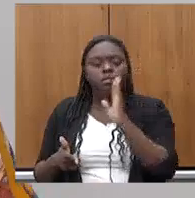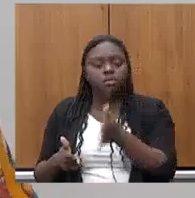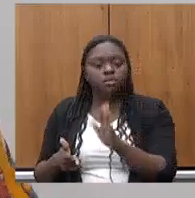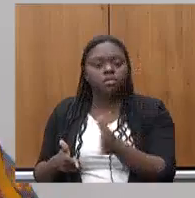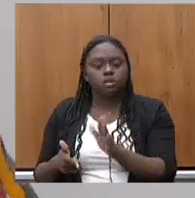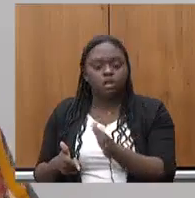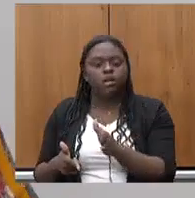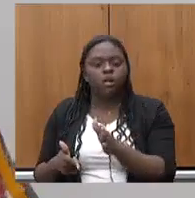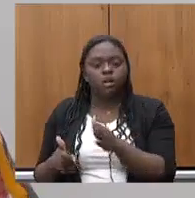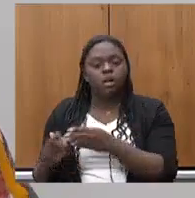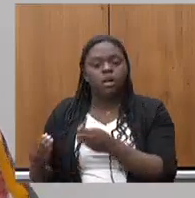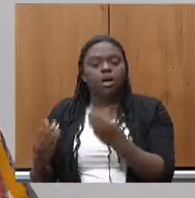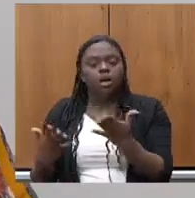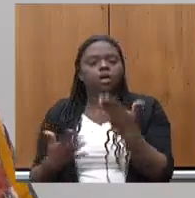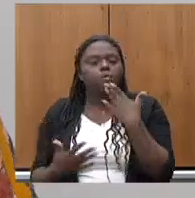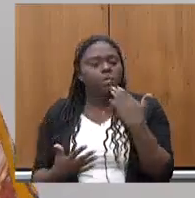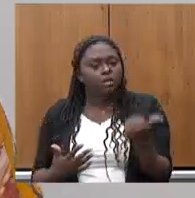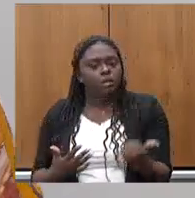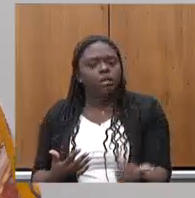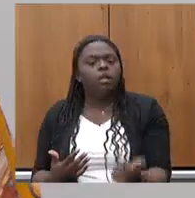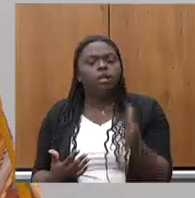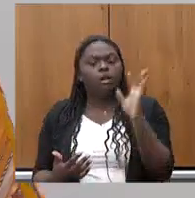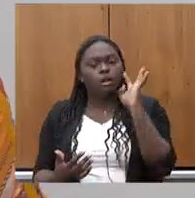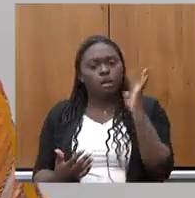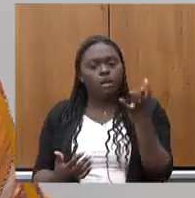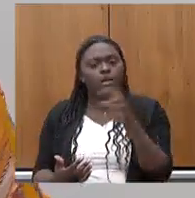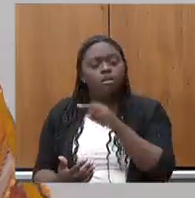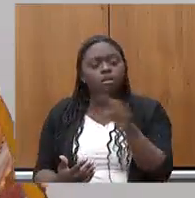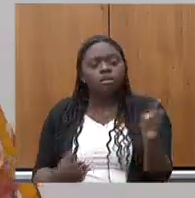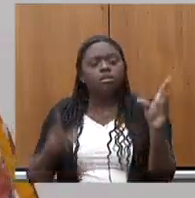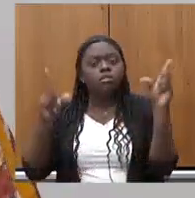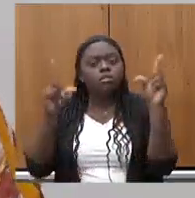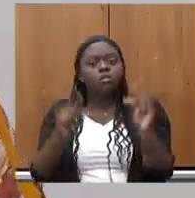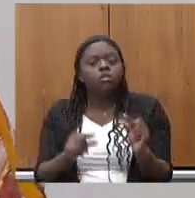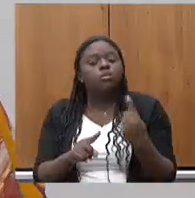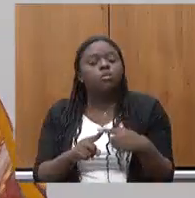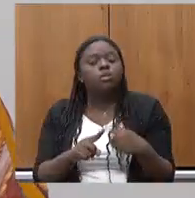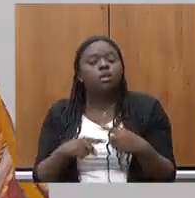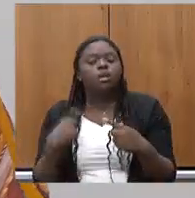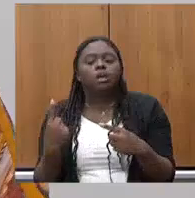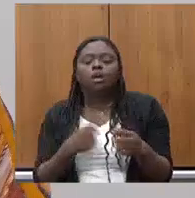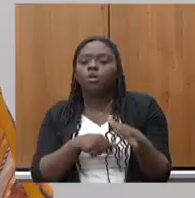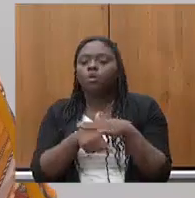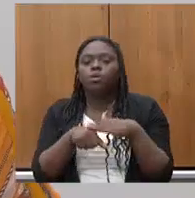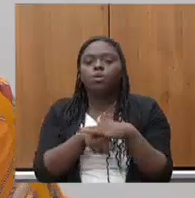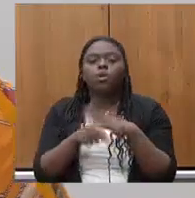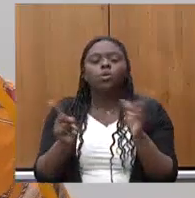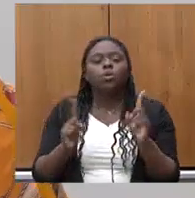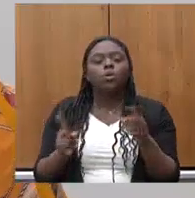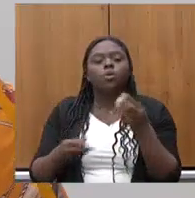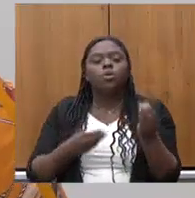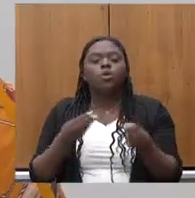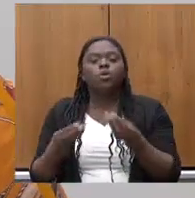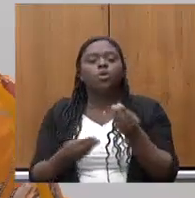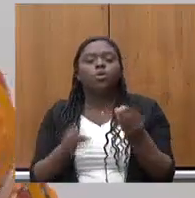prestação de serviços melhorada resolvida vocês diminuíram por que a gente não conversa sobre o fechamento da unidade de São Gabriel vocês